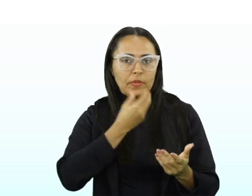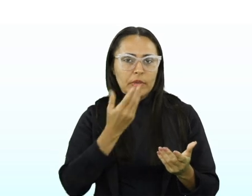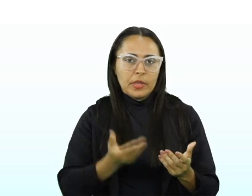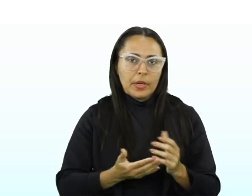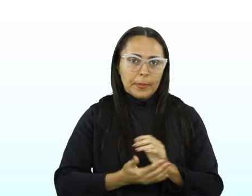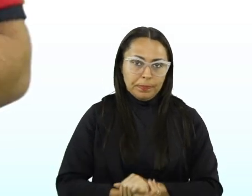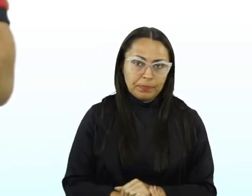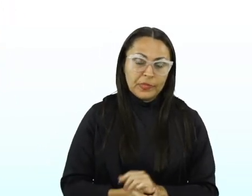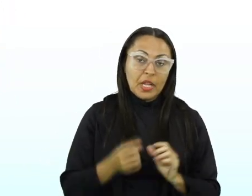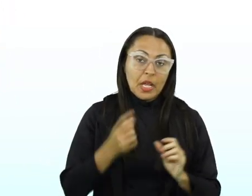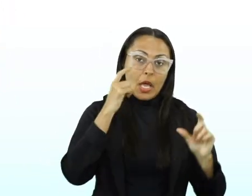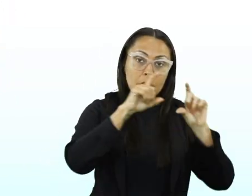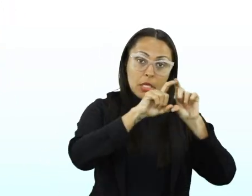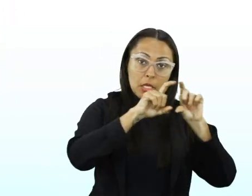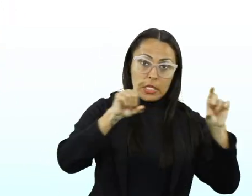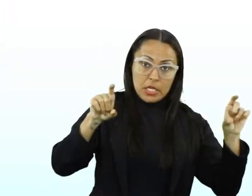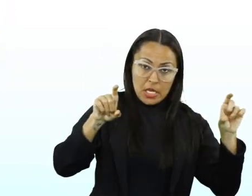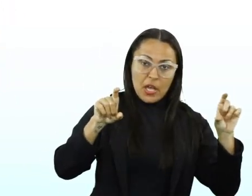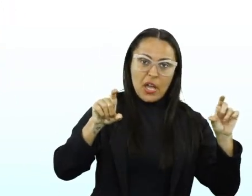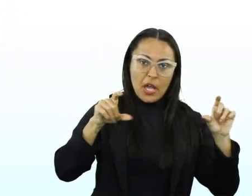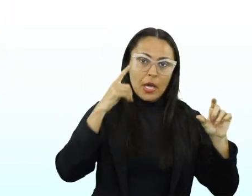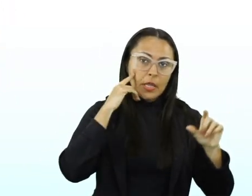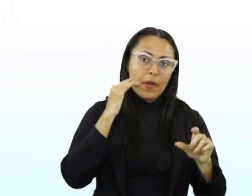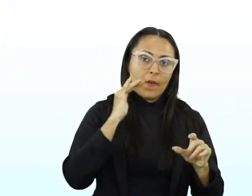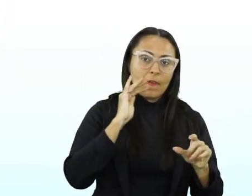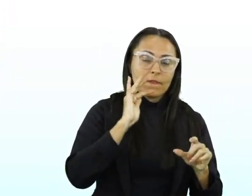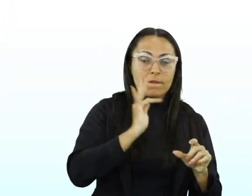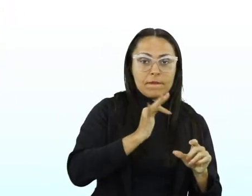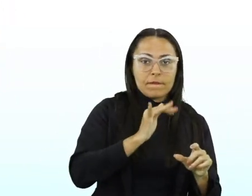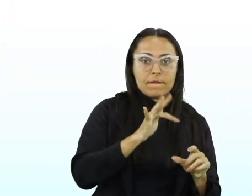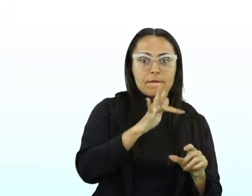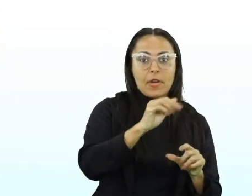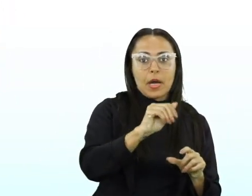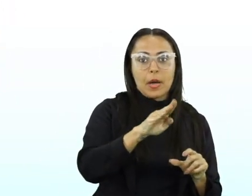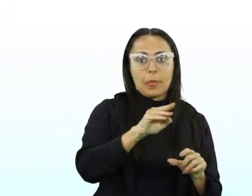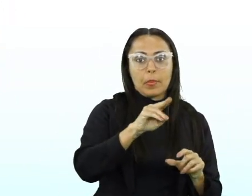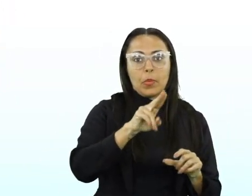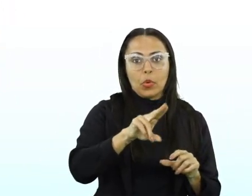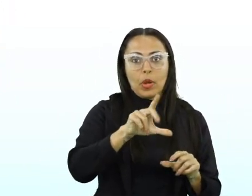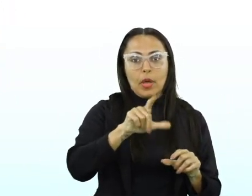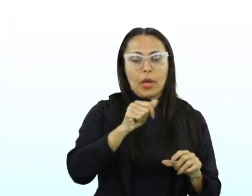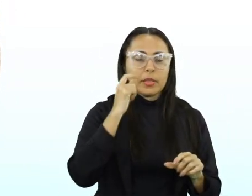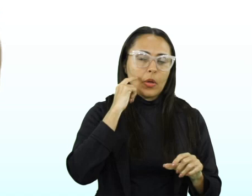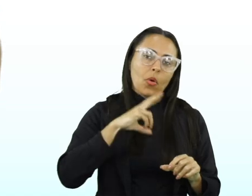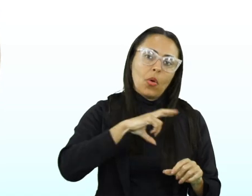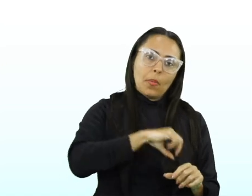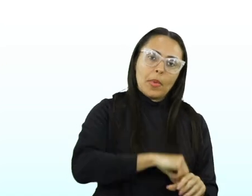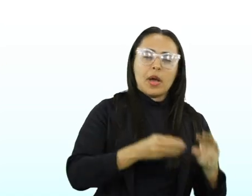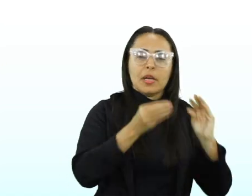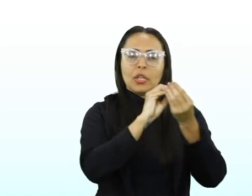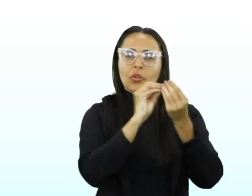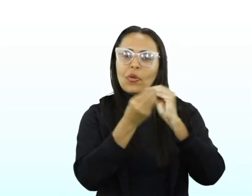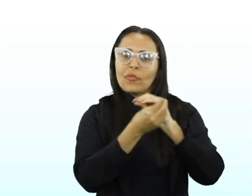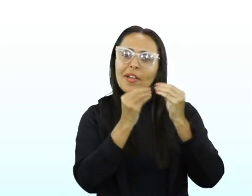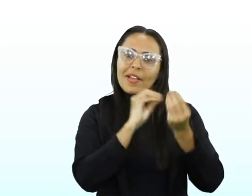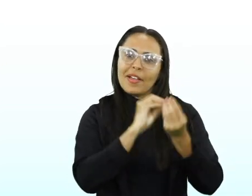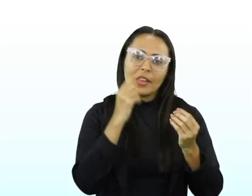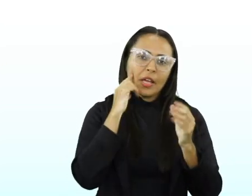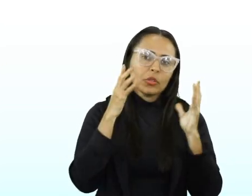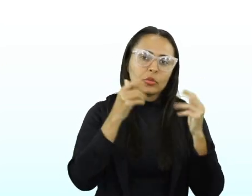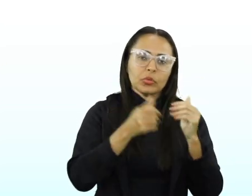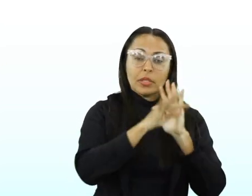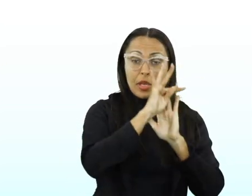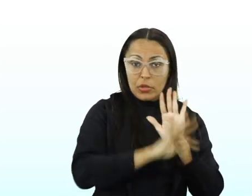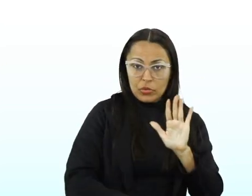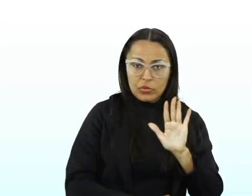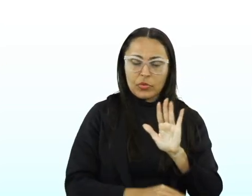A tirinha, a fábula, são textos de ficção, não é? Então, o romance, a novela, a tirinha, tudo são textos